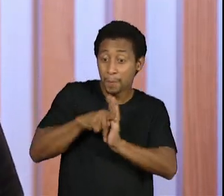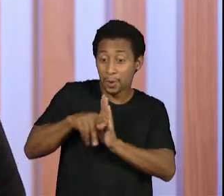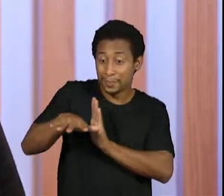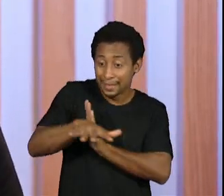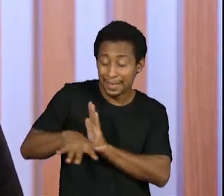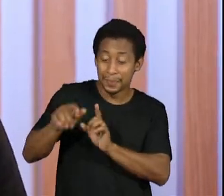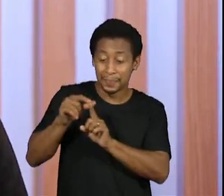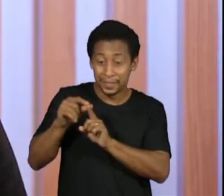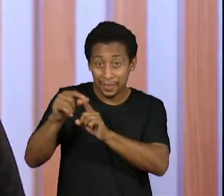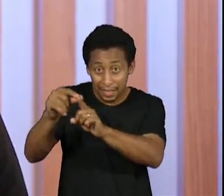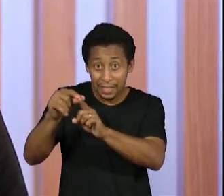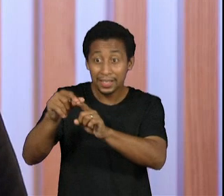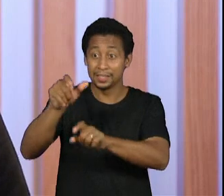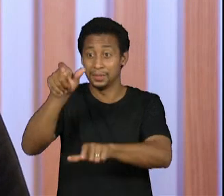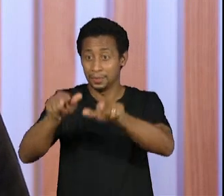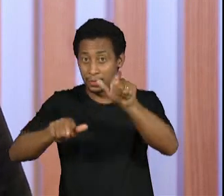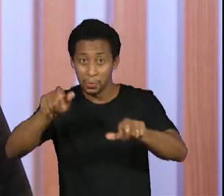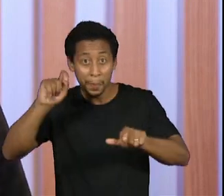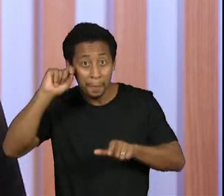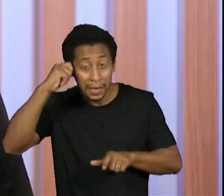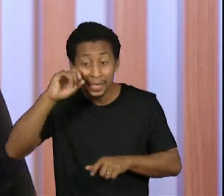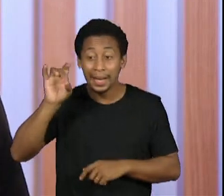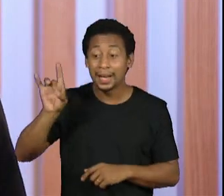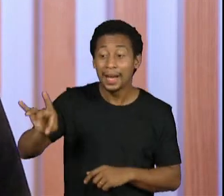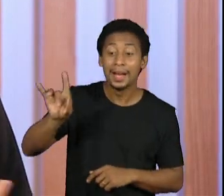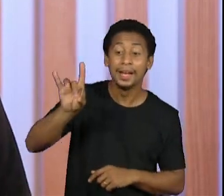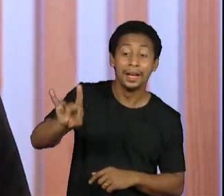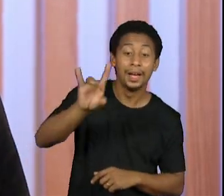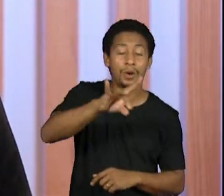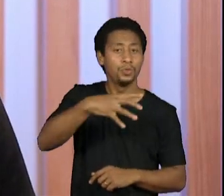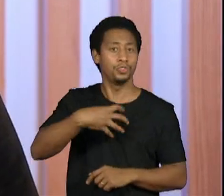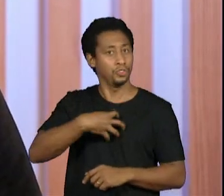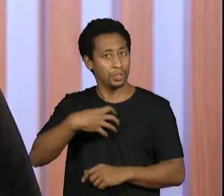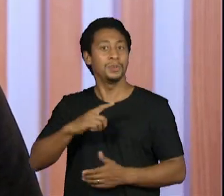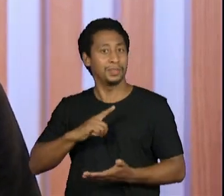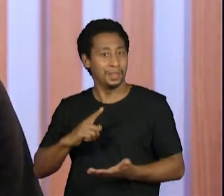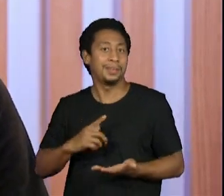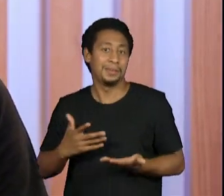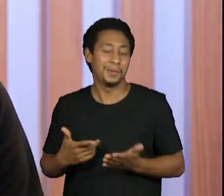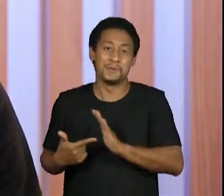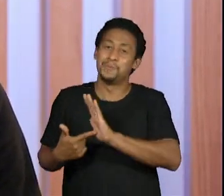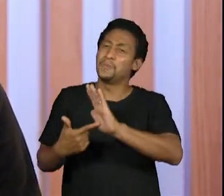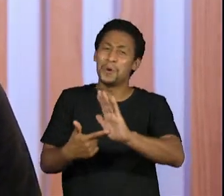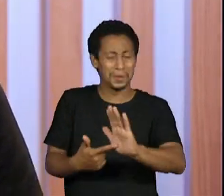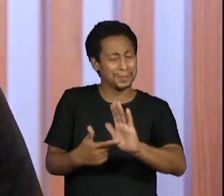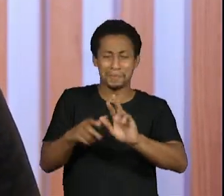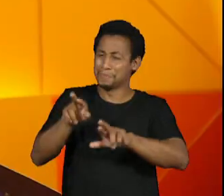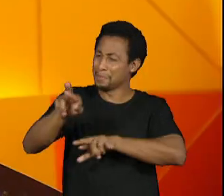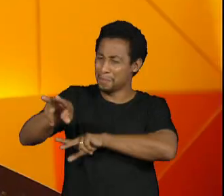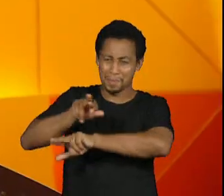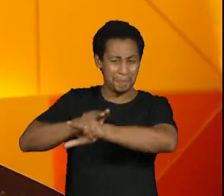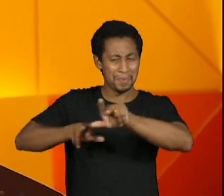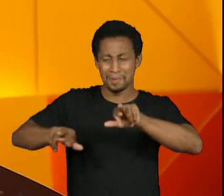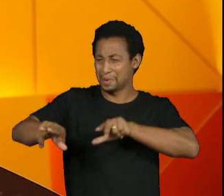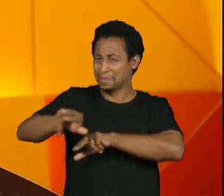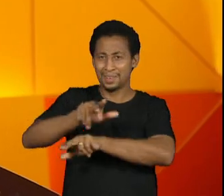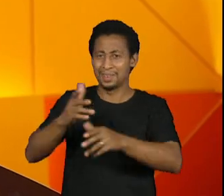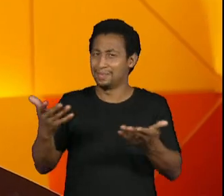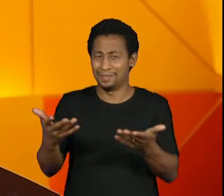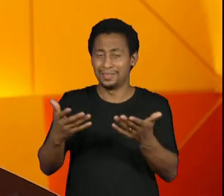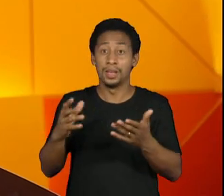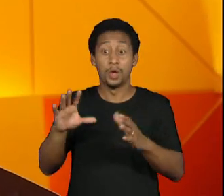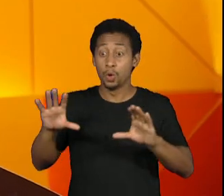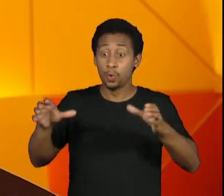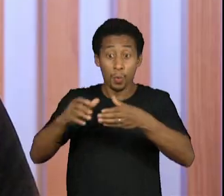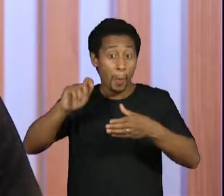sua identidade, cada um tem o seu formato, né? Que eu acho que também comprova como a gente, de alguma maneira, também é muito diversa entre a gente. A gente também não é um bloco.